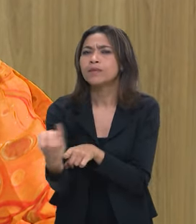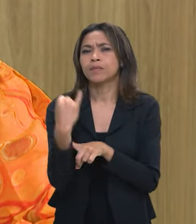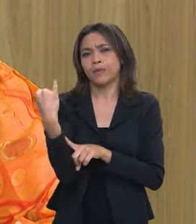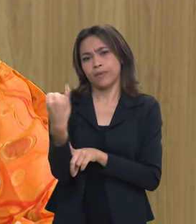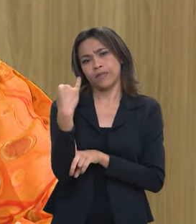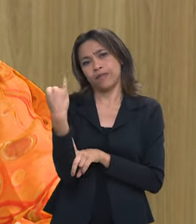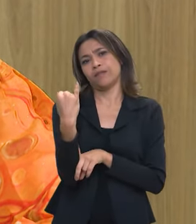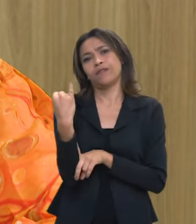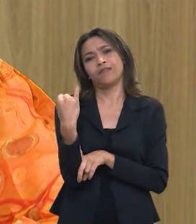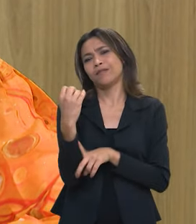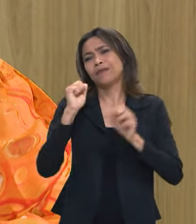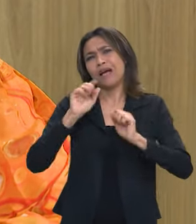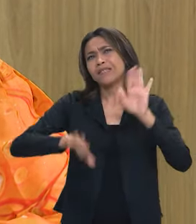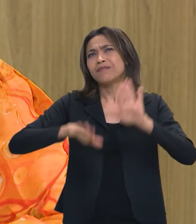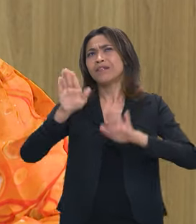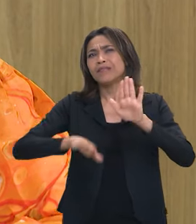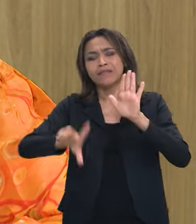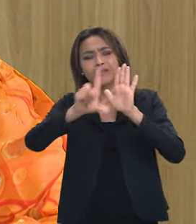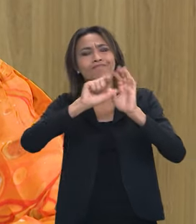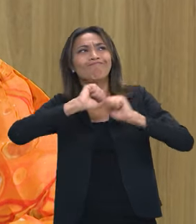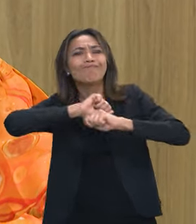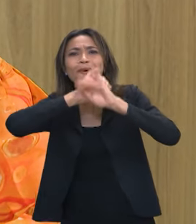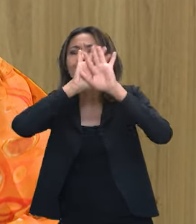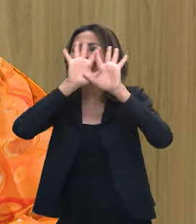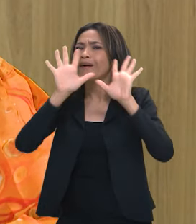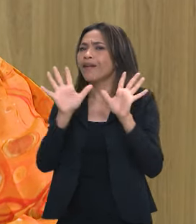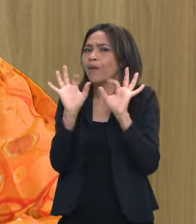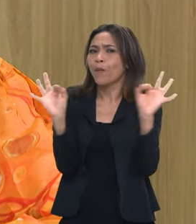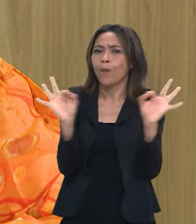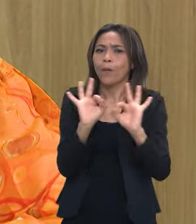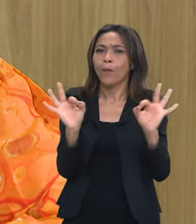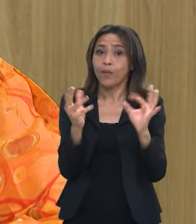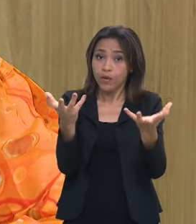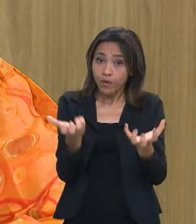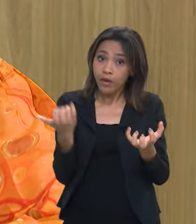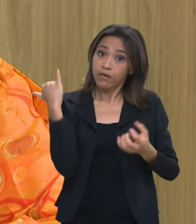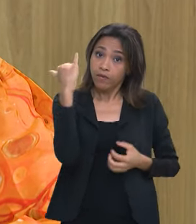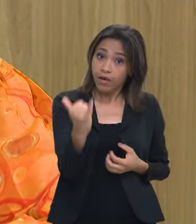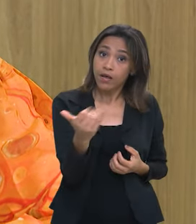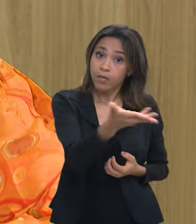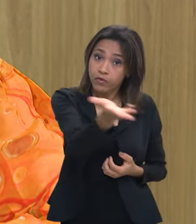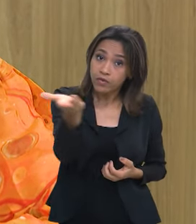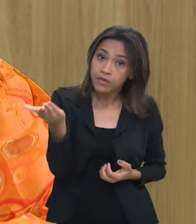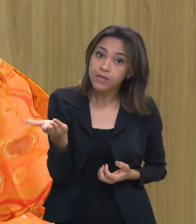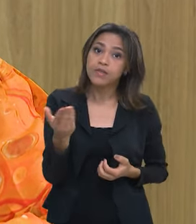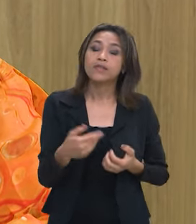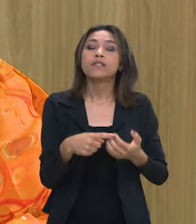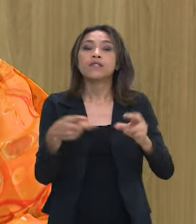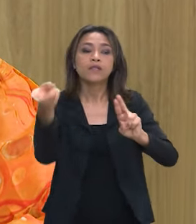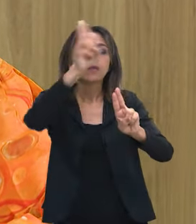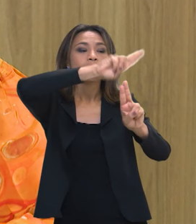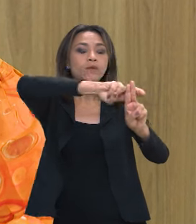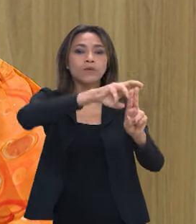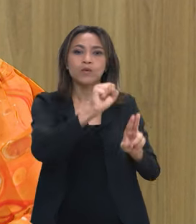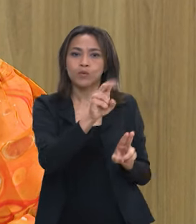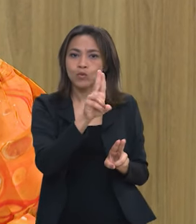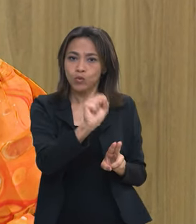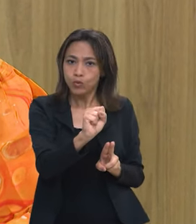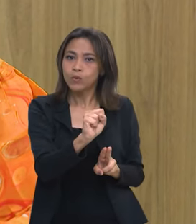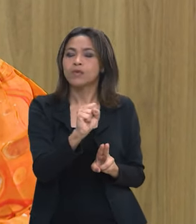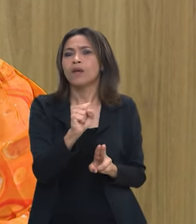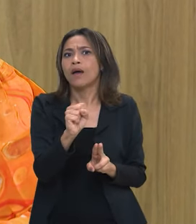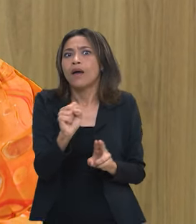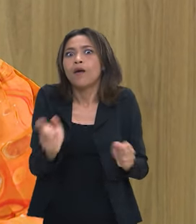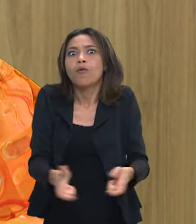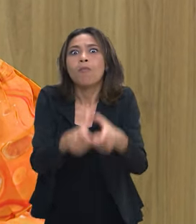muito importante nem sempre muito claro e eu queria dizer a vocês que o sistema único de